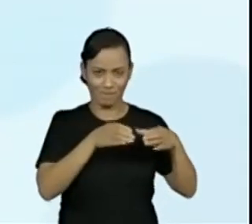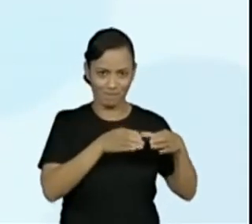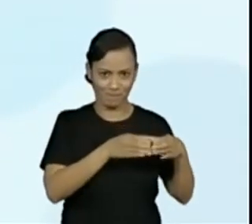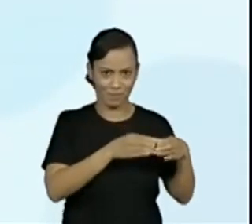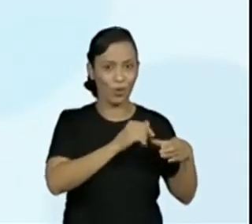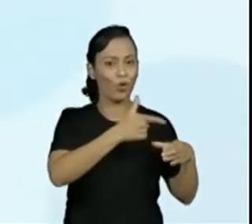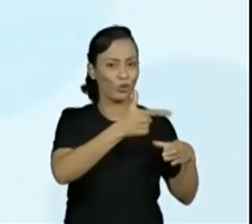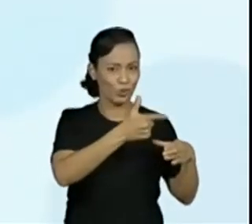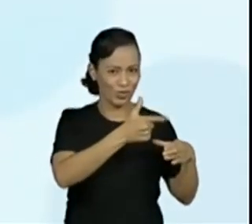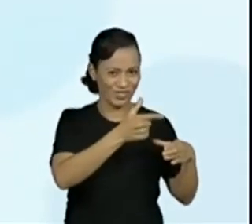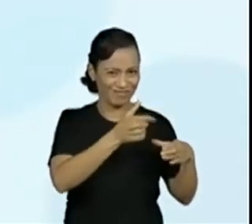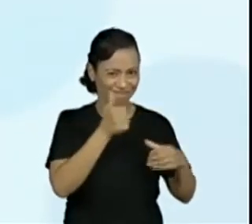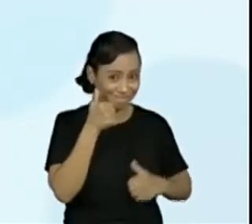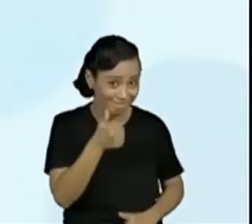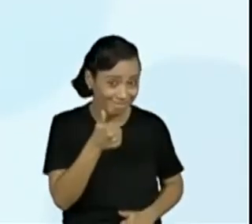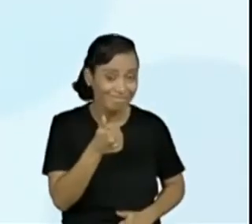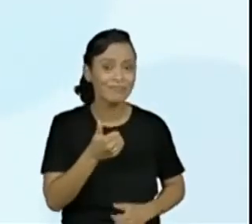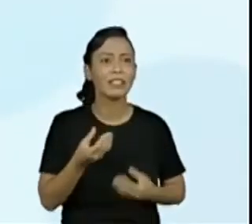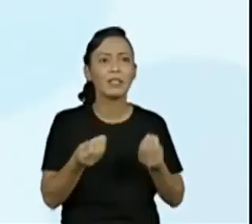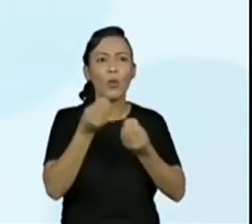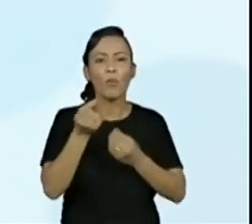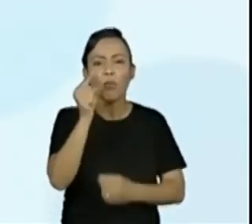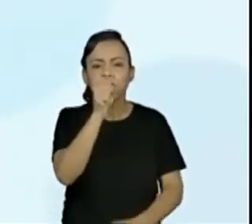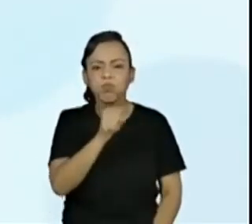Então, a gente vai já até circular aqui, ó.